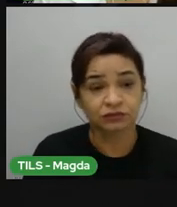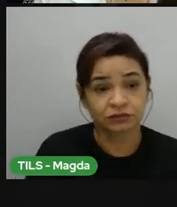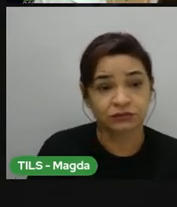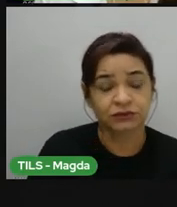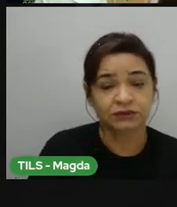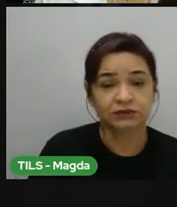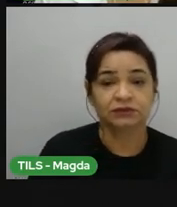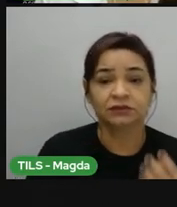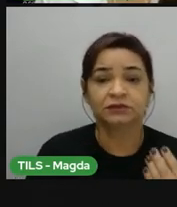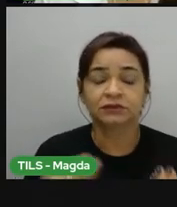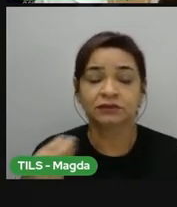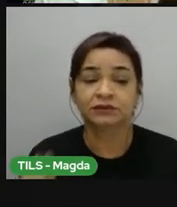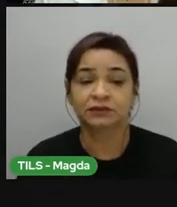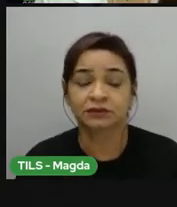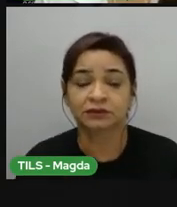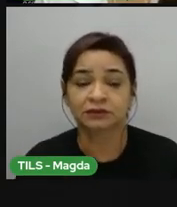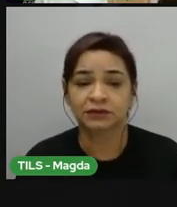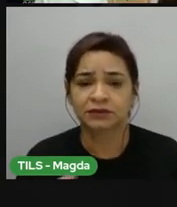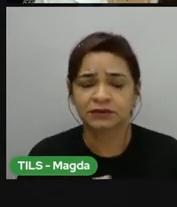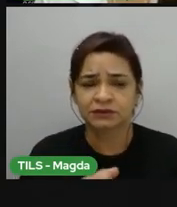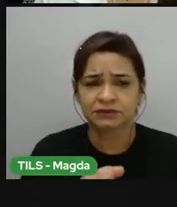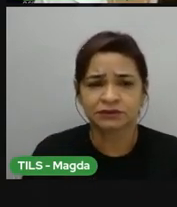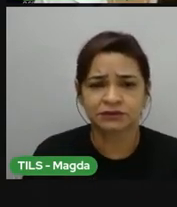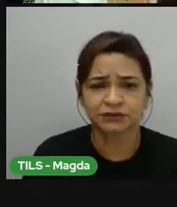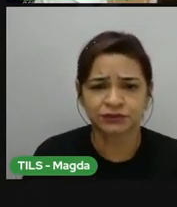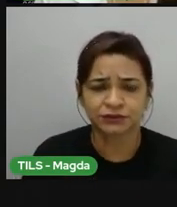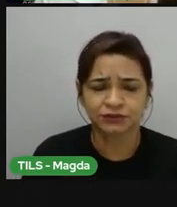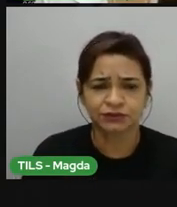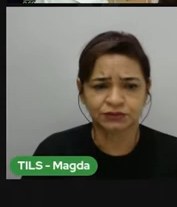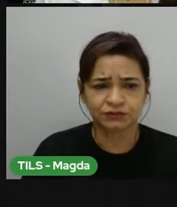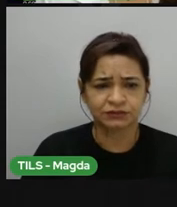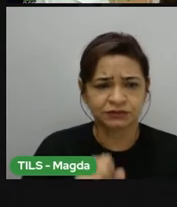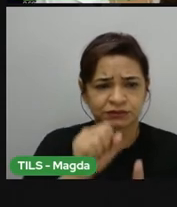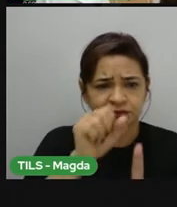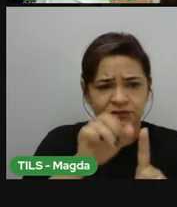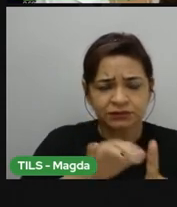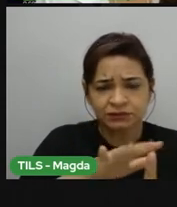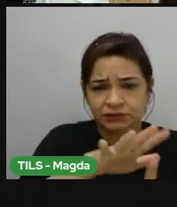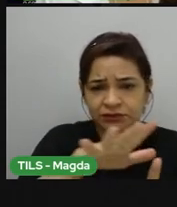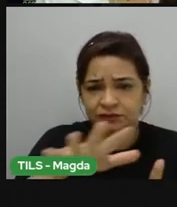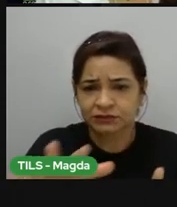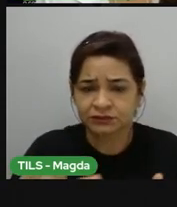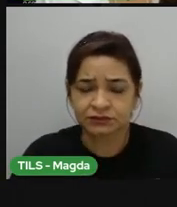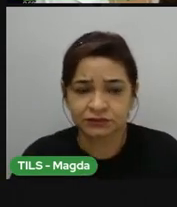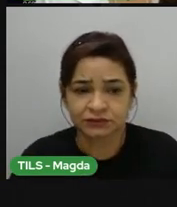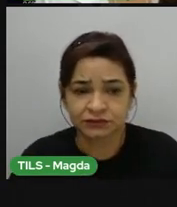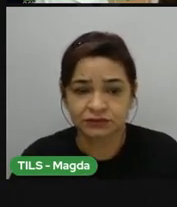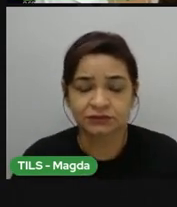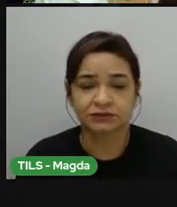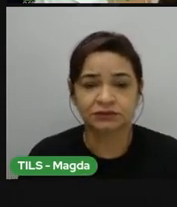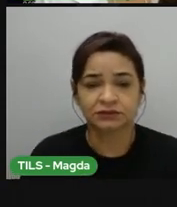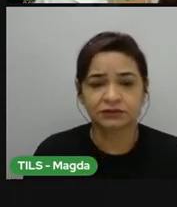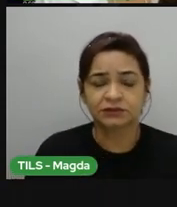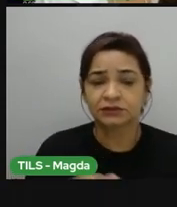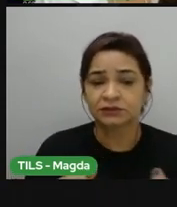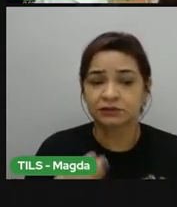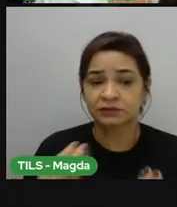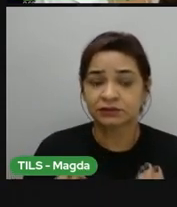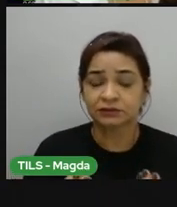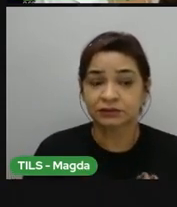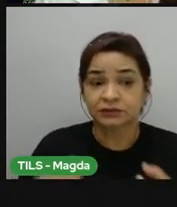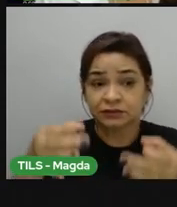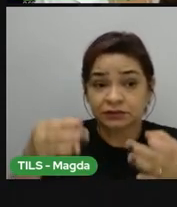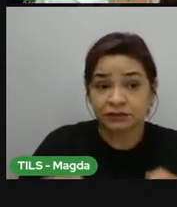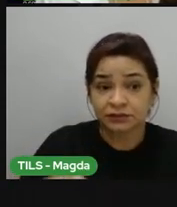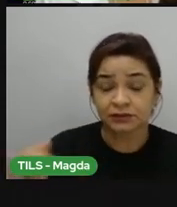Desta forma, a influência das massas de ar originadas no oceano atlântico, chamada tropical atlântica, são decisivas, pois